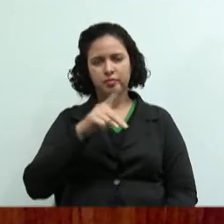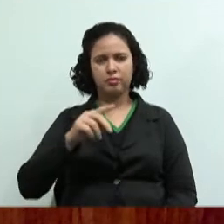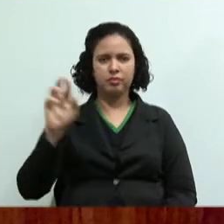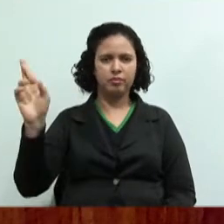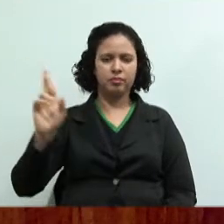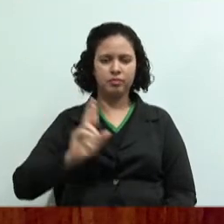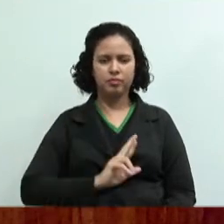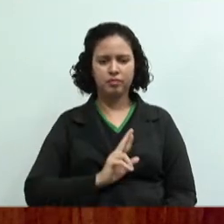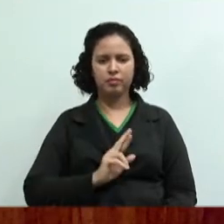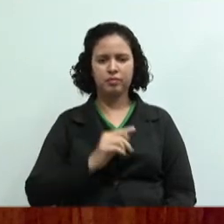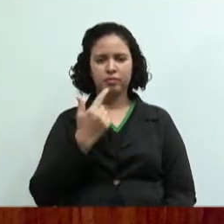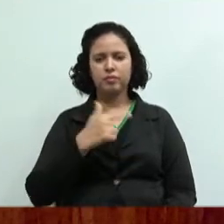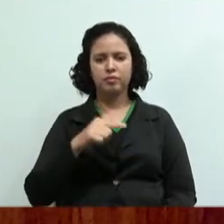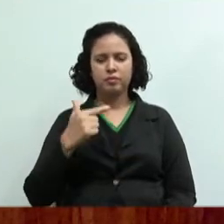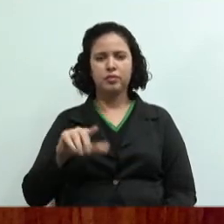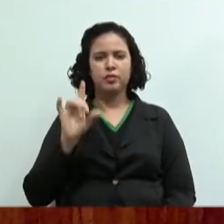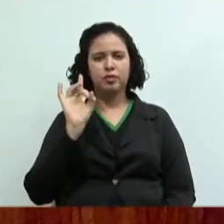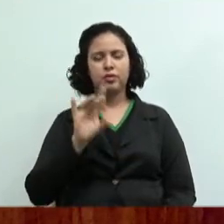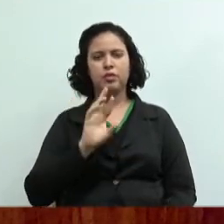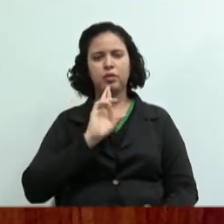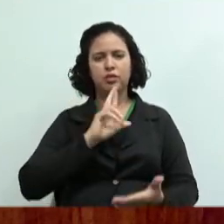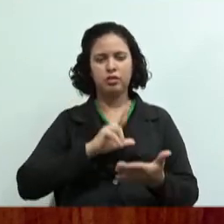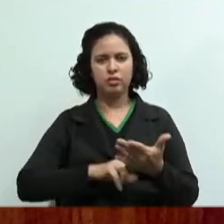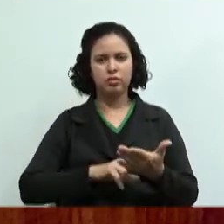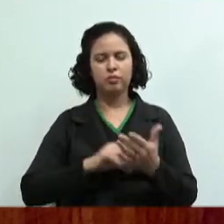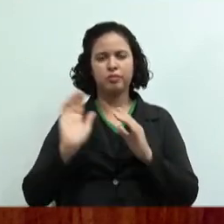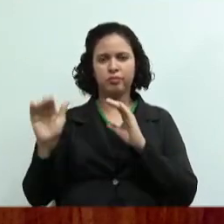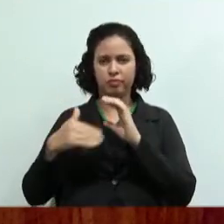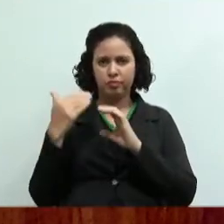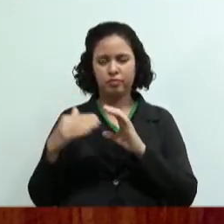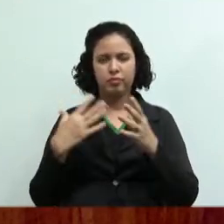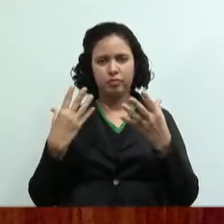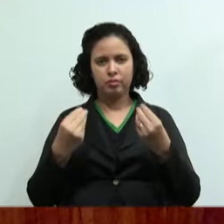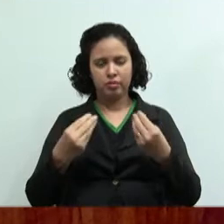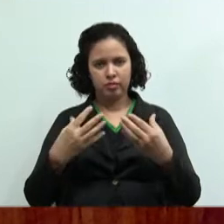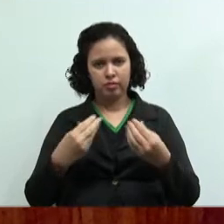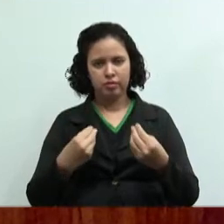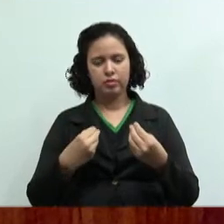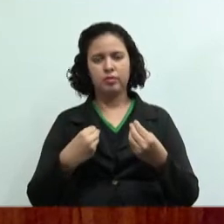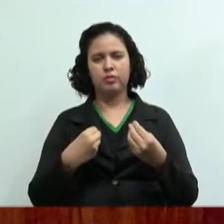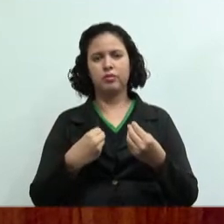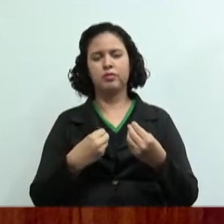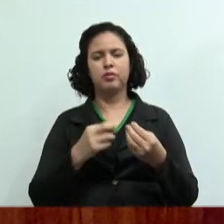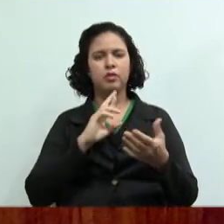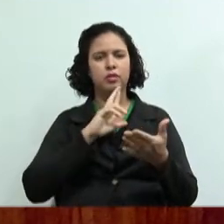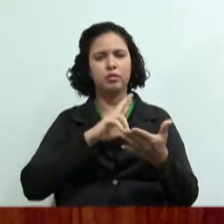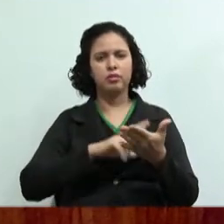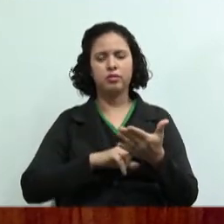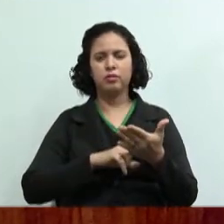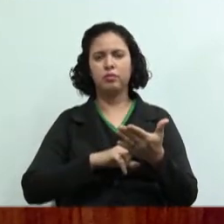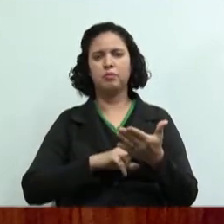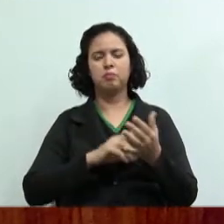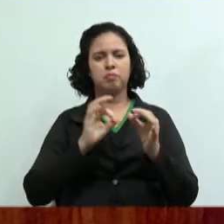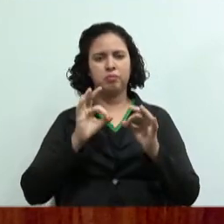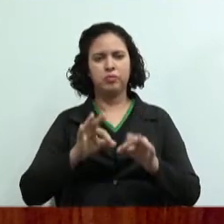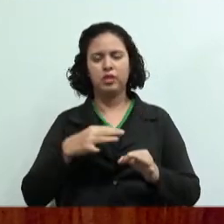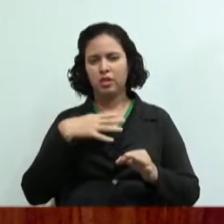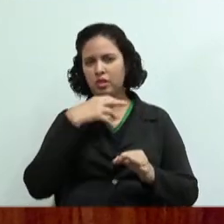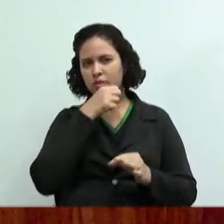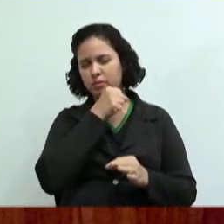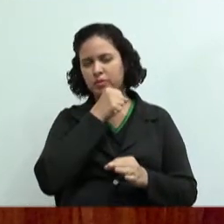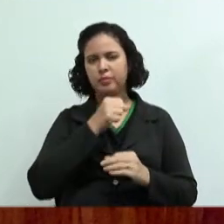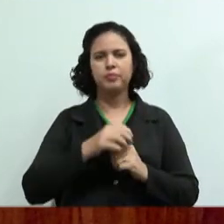tem mais abraço, é só resposta. Eles participaram bastante aqui, professora. Mandaram a resposta, resolveram até bem rápido.